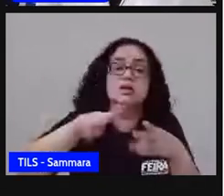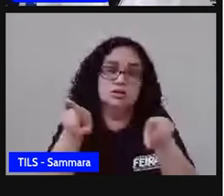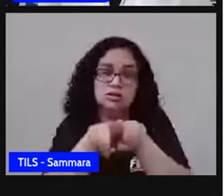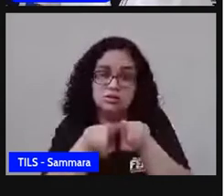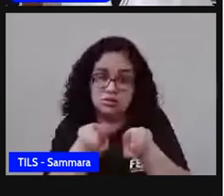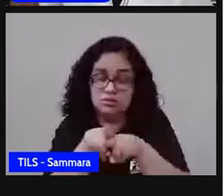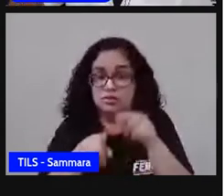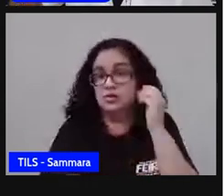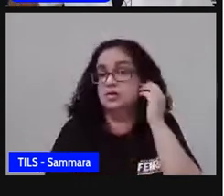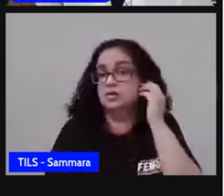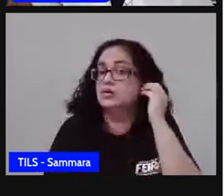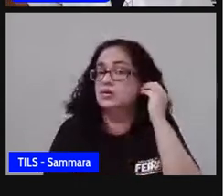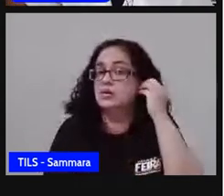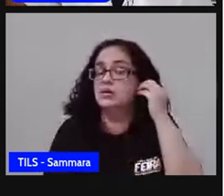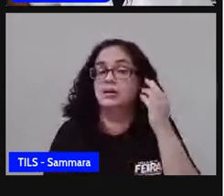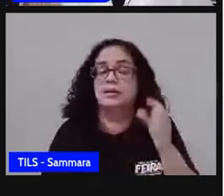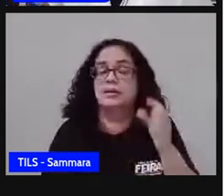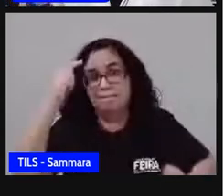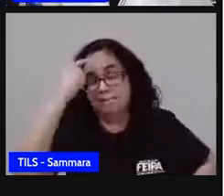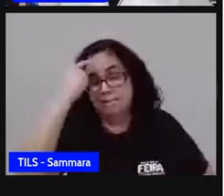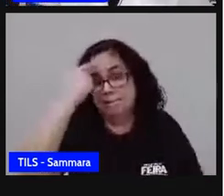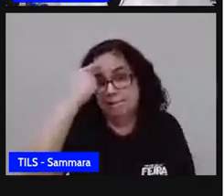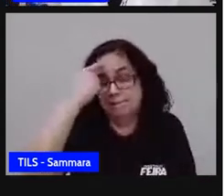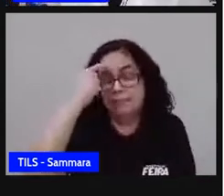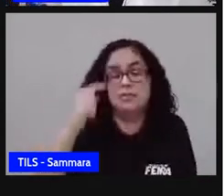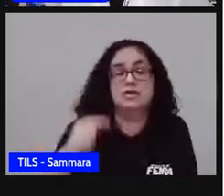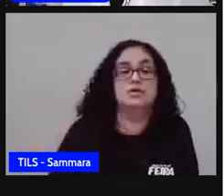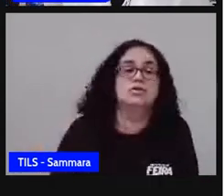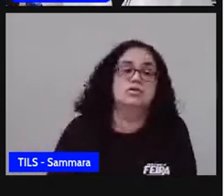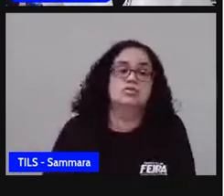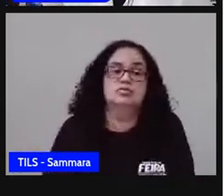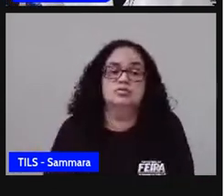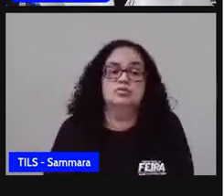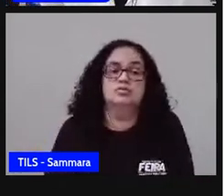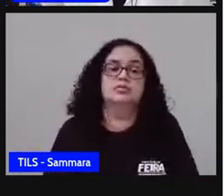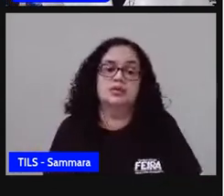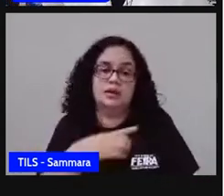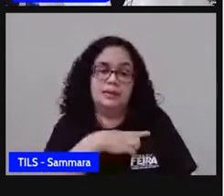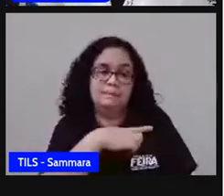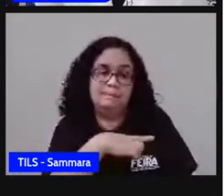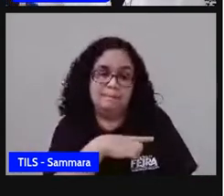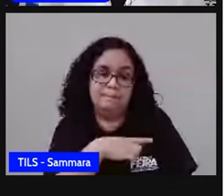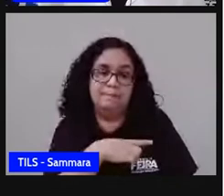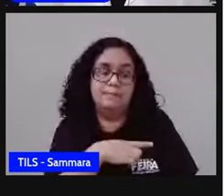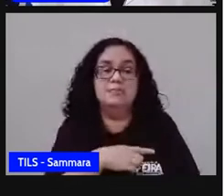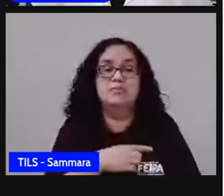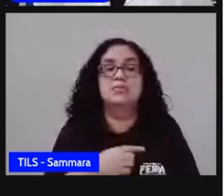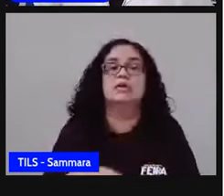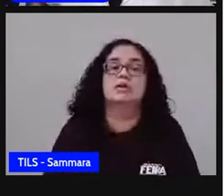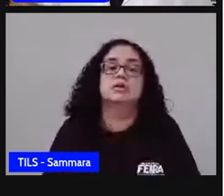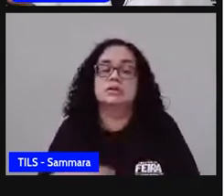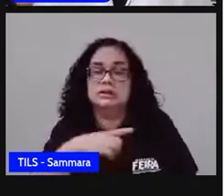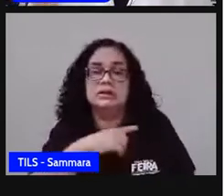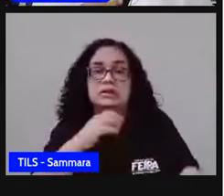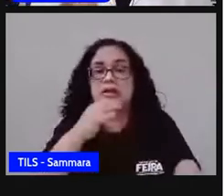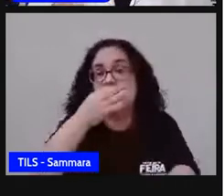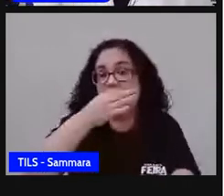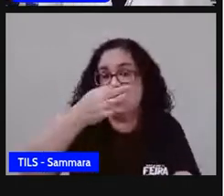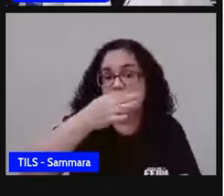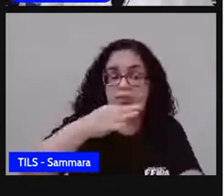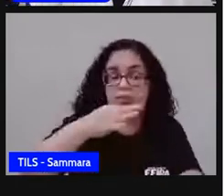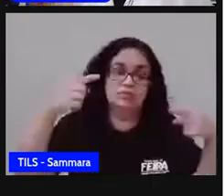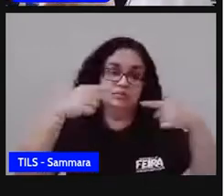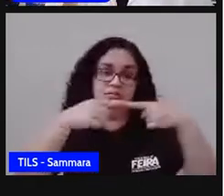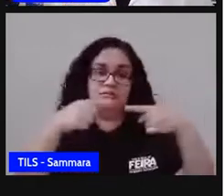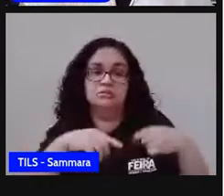isso, para que a gente pense de forma reflexiva, que a gente pense de forma crítica às coisas que nos